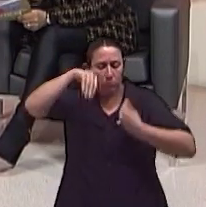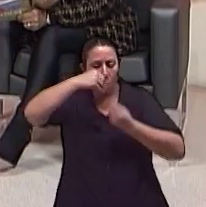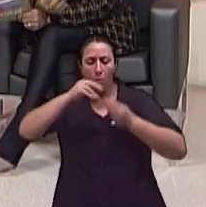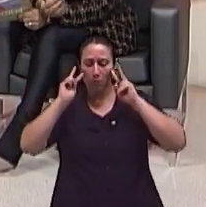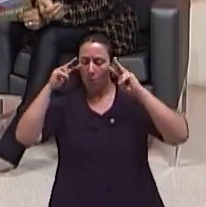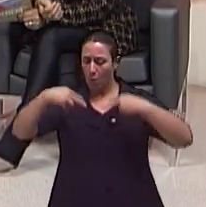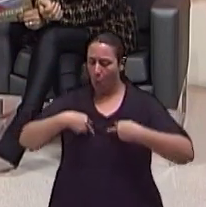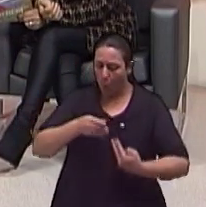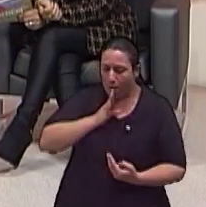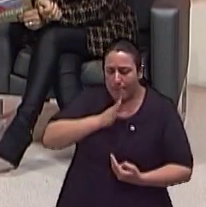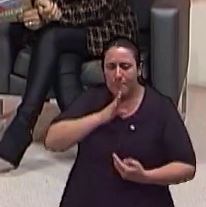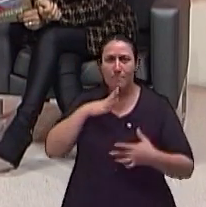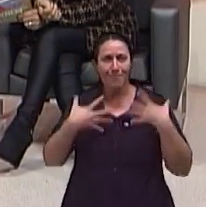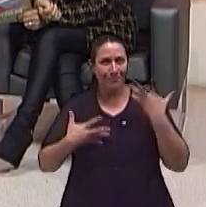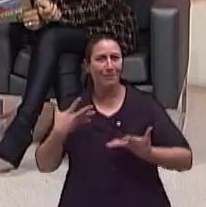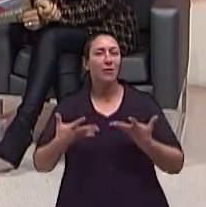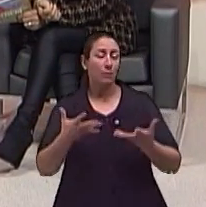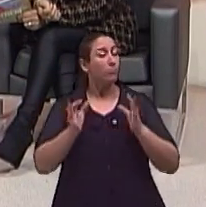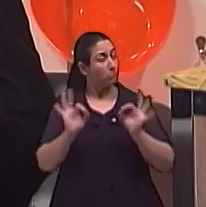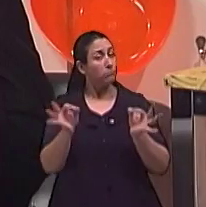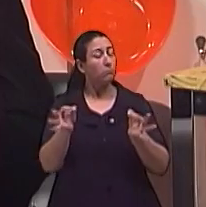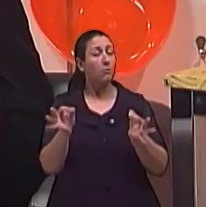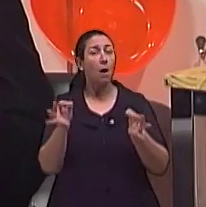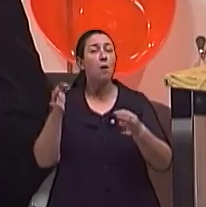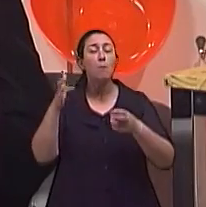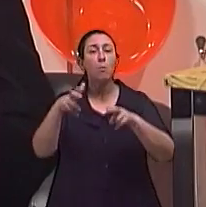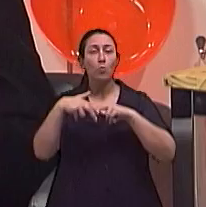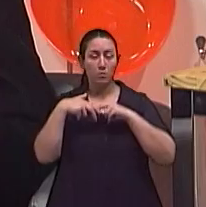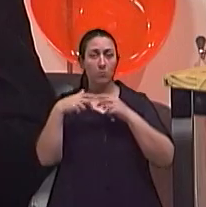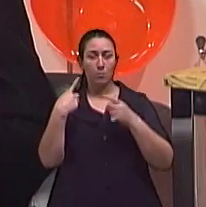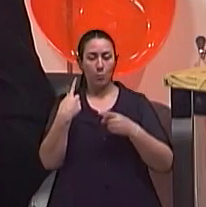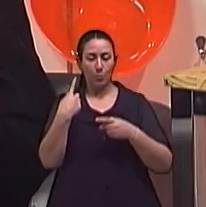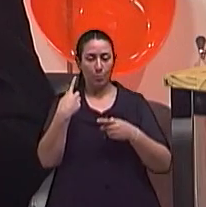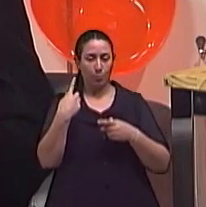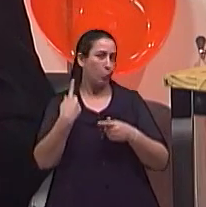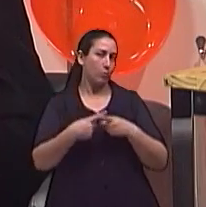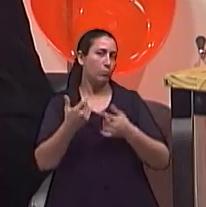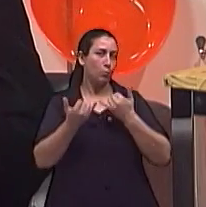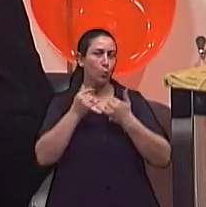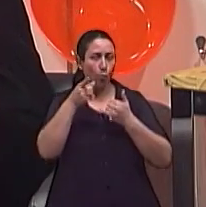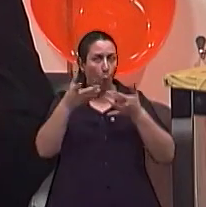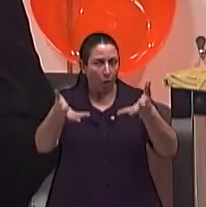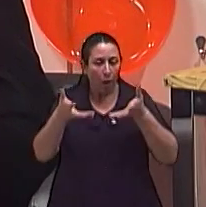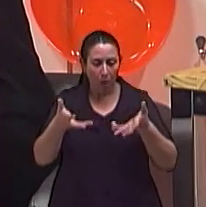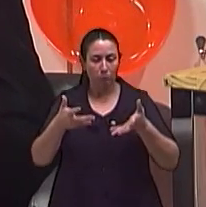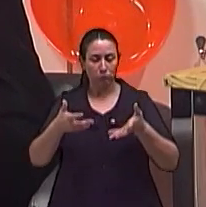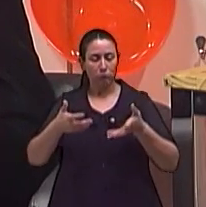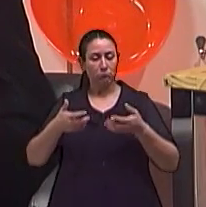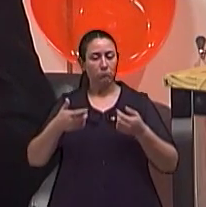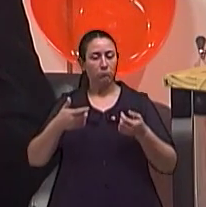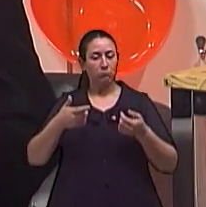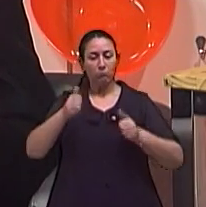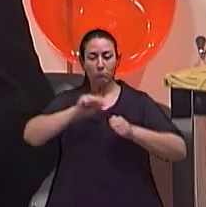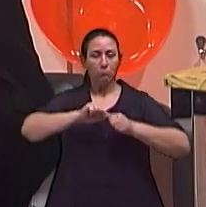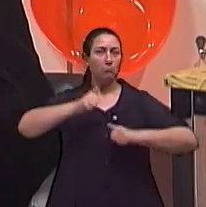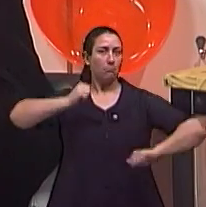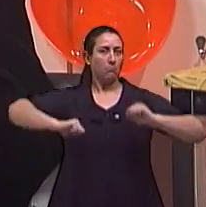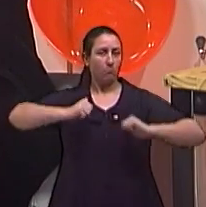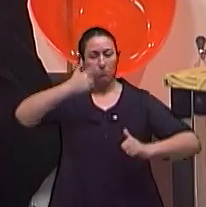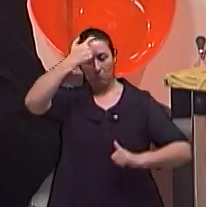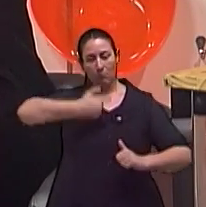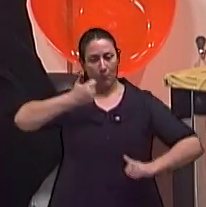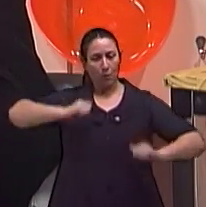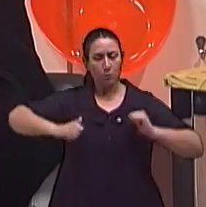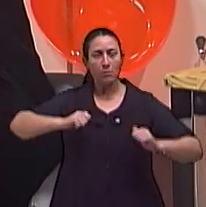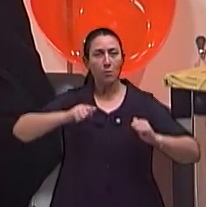é que leva a essa aceitação melhor. Exatamente, porque para você desenvolver seriamente o desempenho de um papel, você precisa